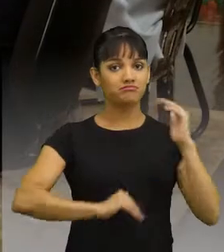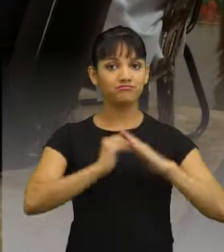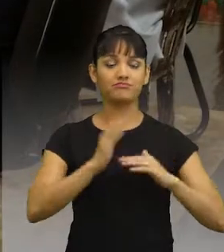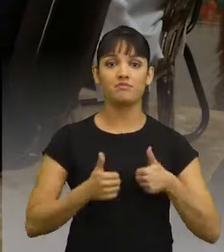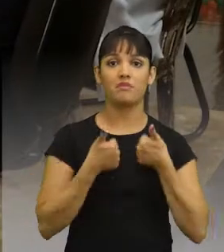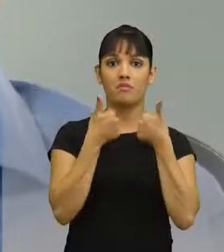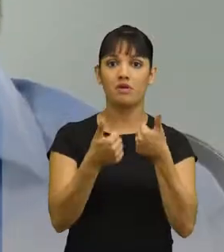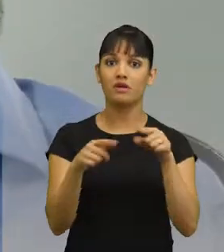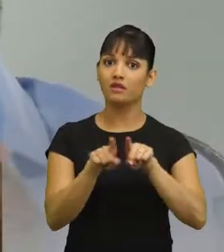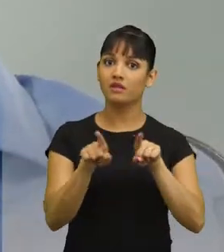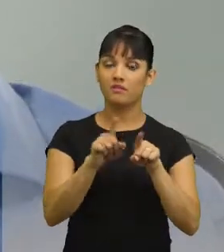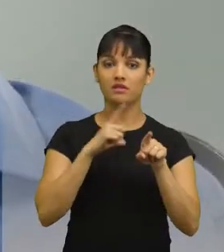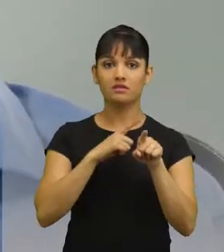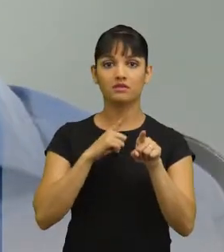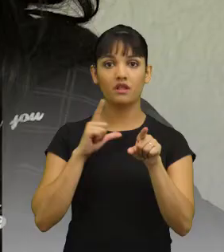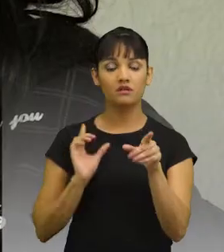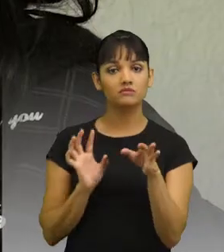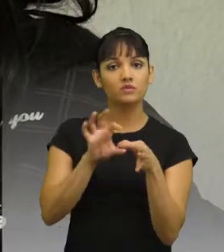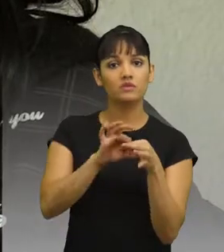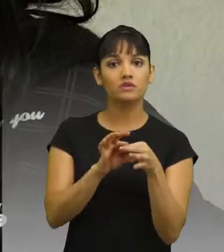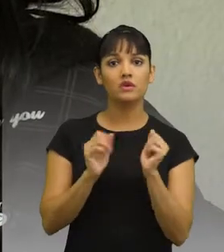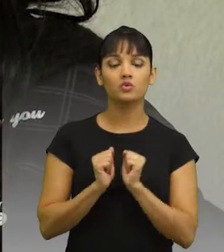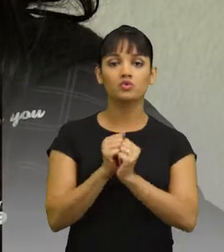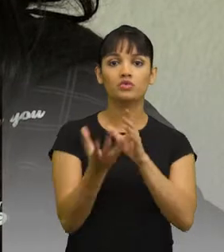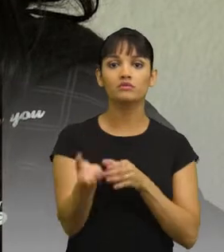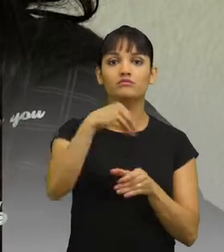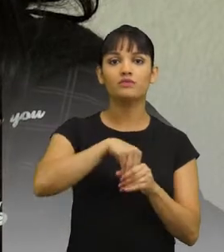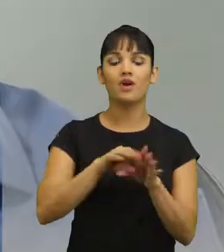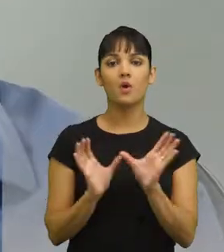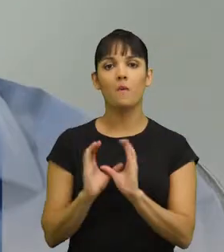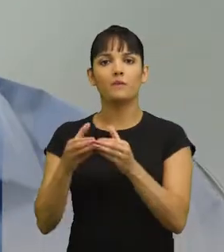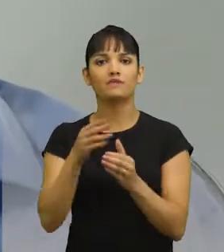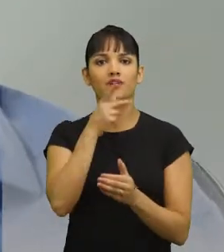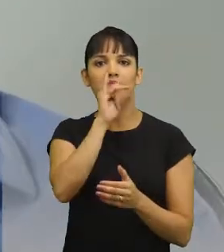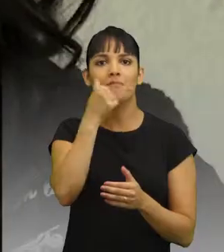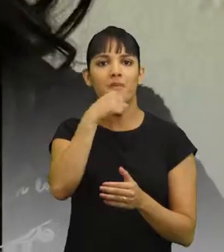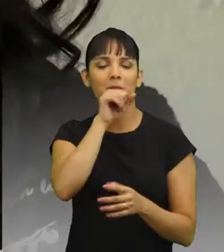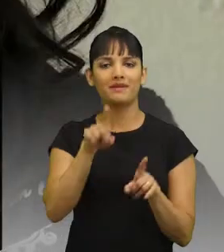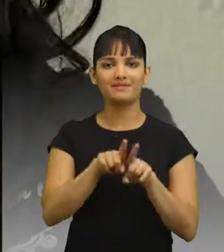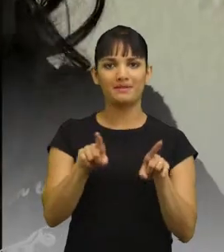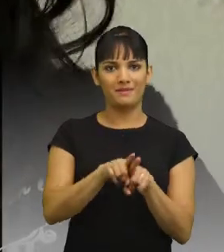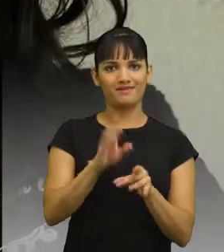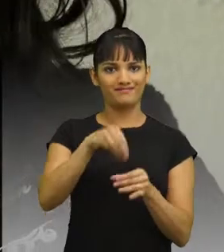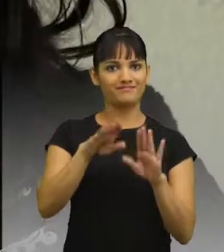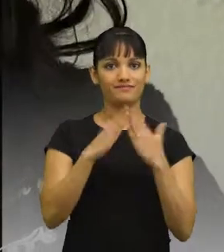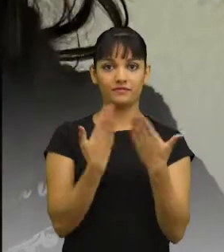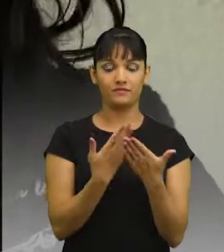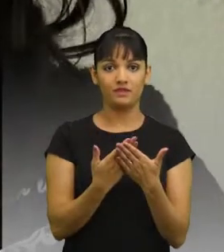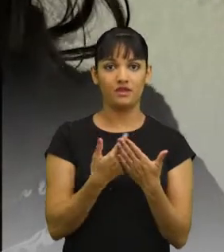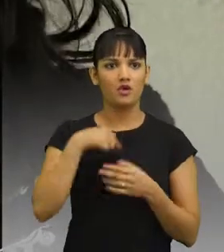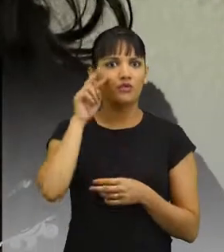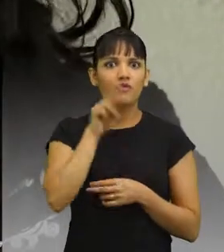de boa qualidade, e temos que envolver a comunidade e os pais no dia a dia da escola. Eu via, Rodrigo,